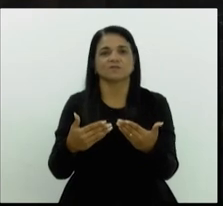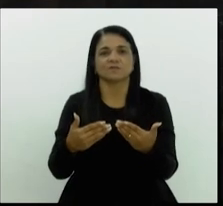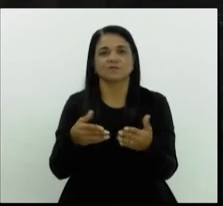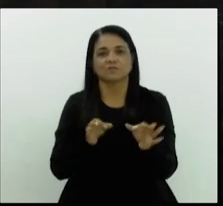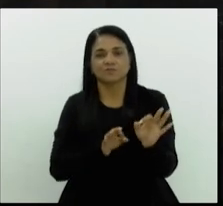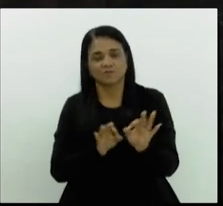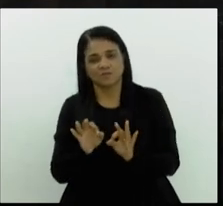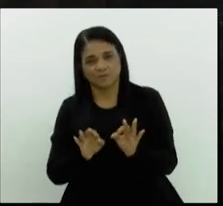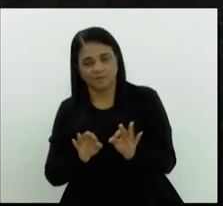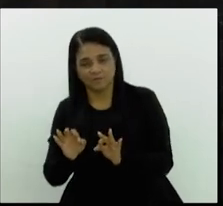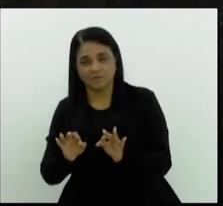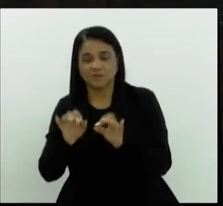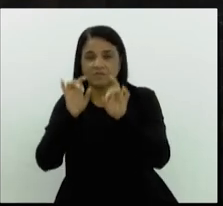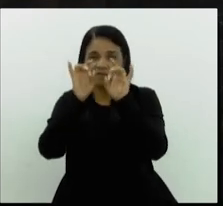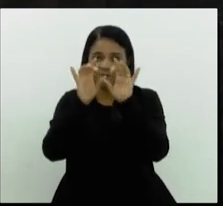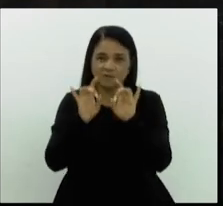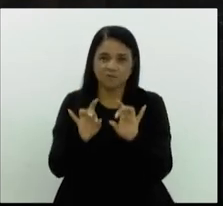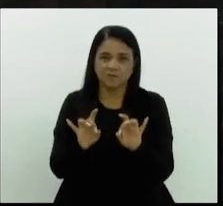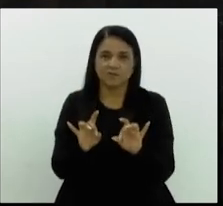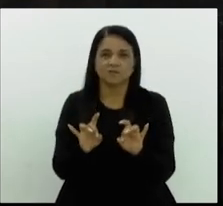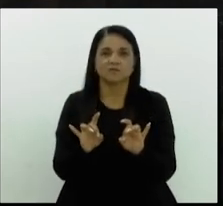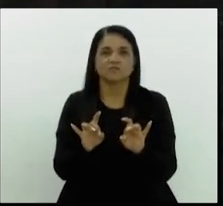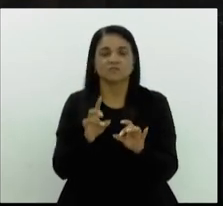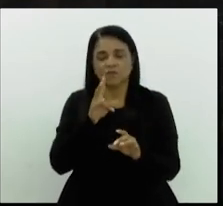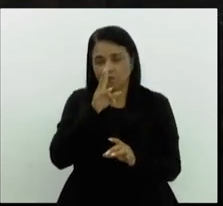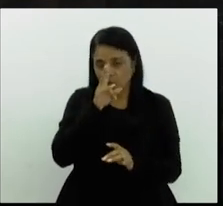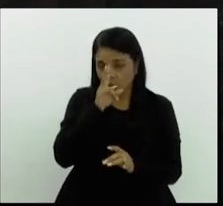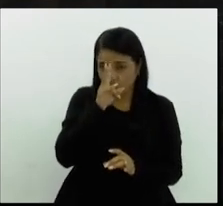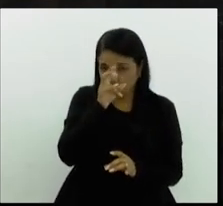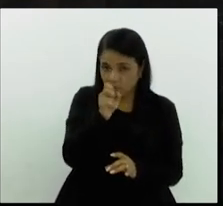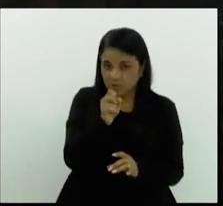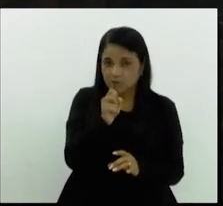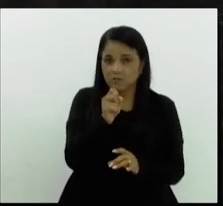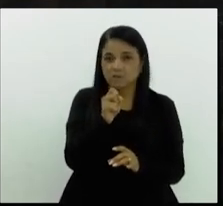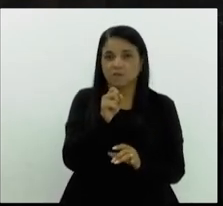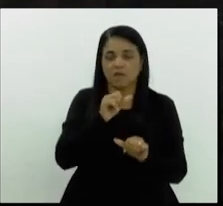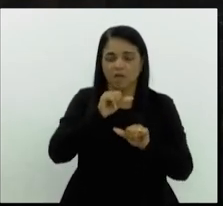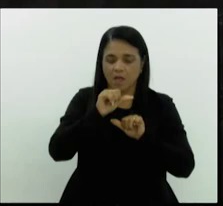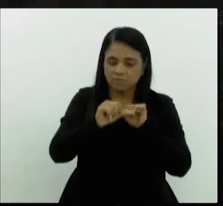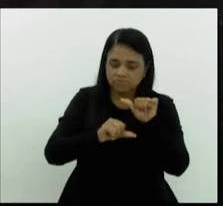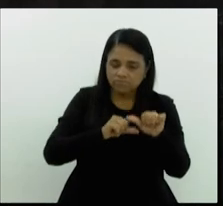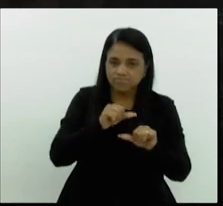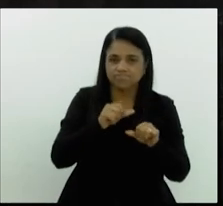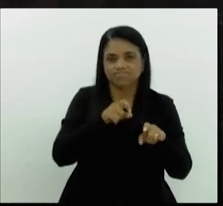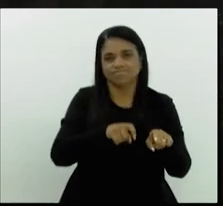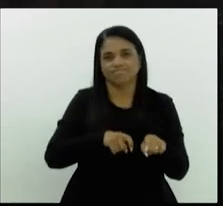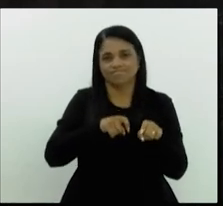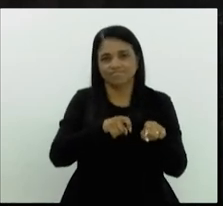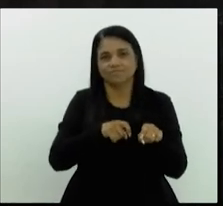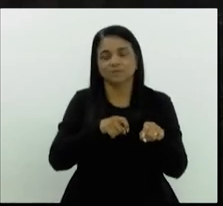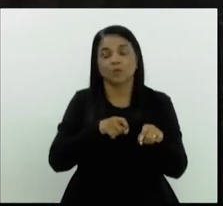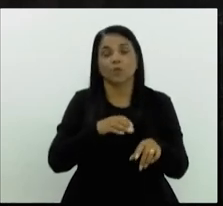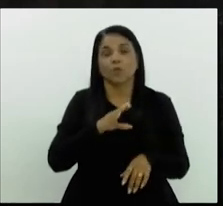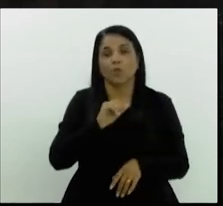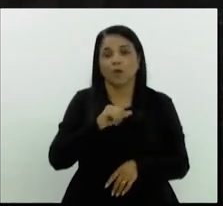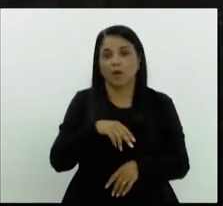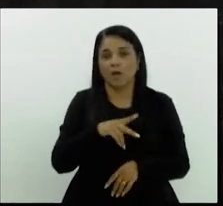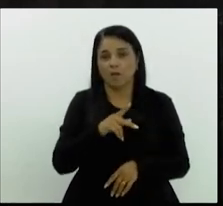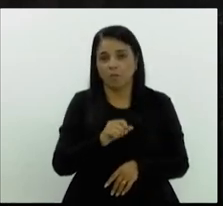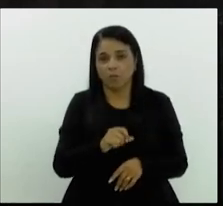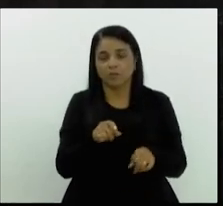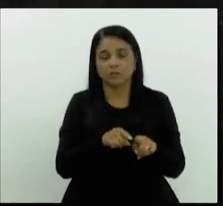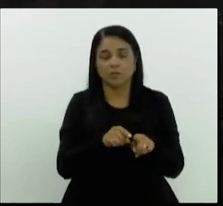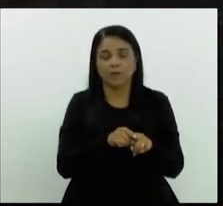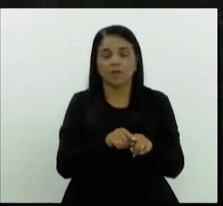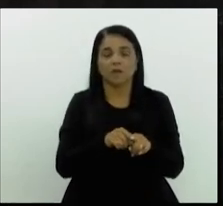e organização, especialmente no sentido de fortalecer também a reforma agrária e o campo, o acesso